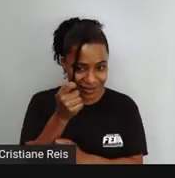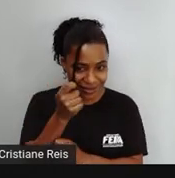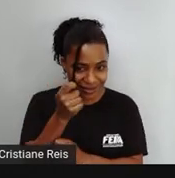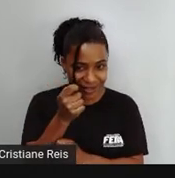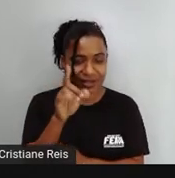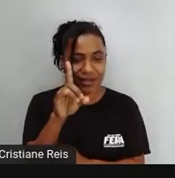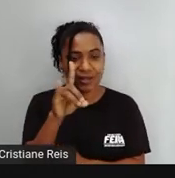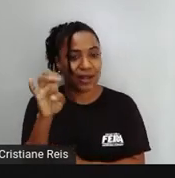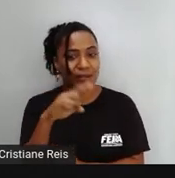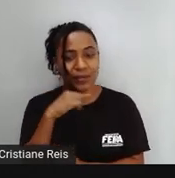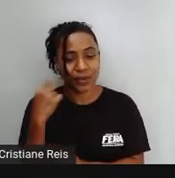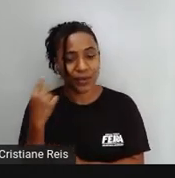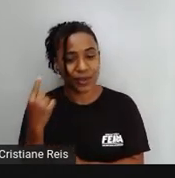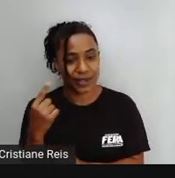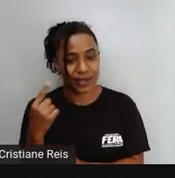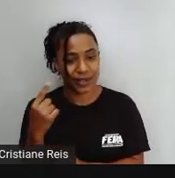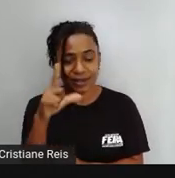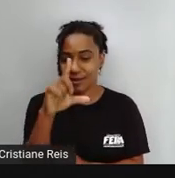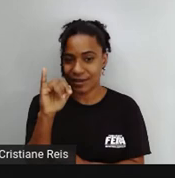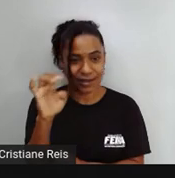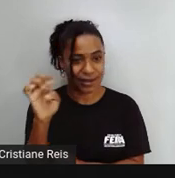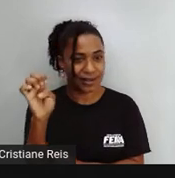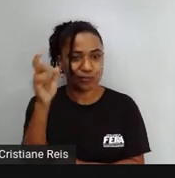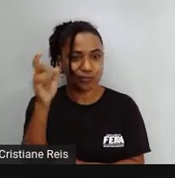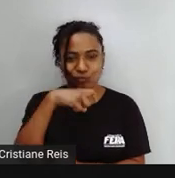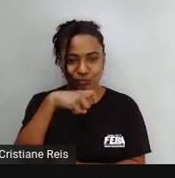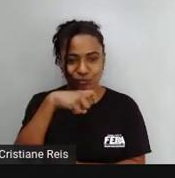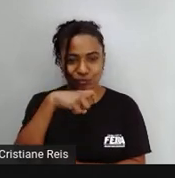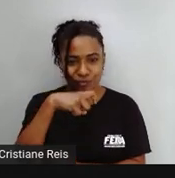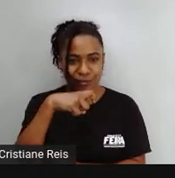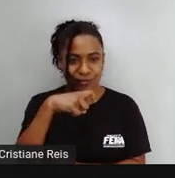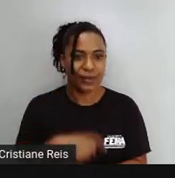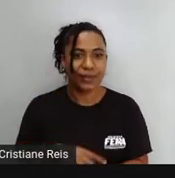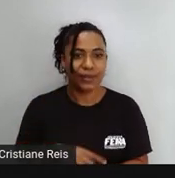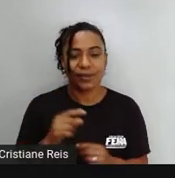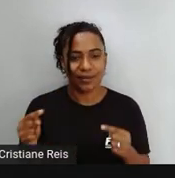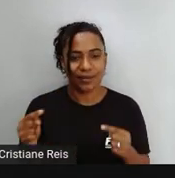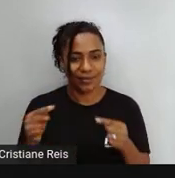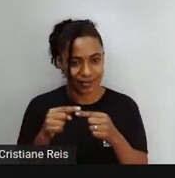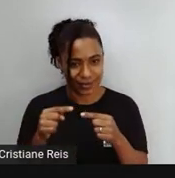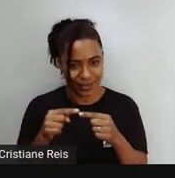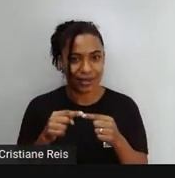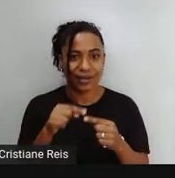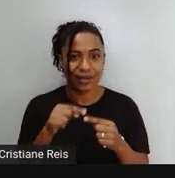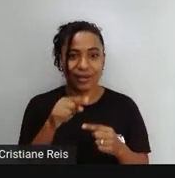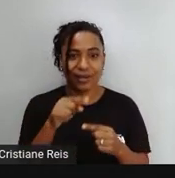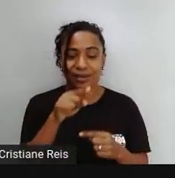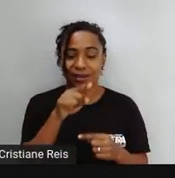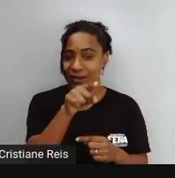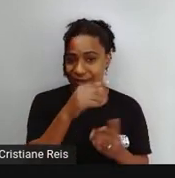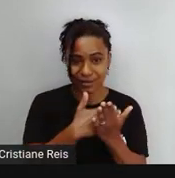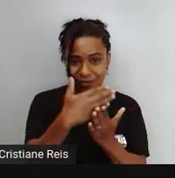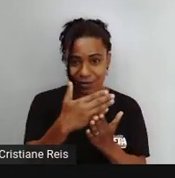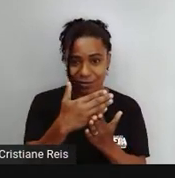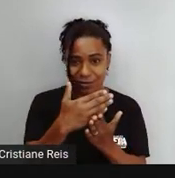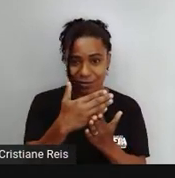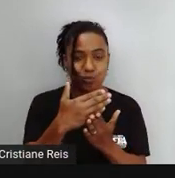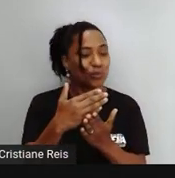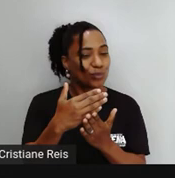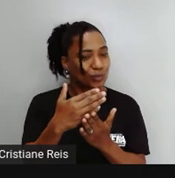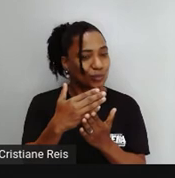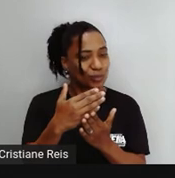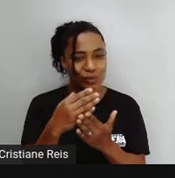Então estes verbos Que restaram Nós vamos aplicar A regra geral E qual é A regra geral?